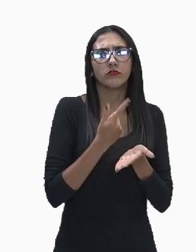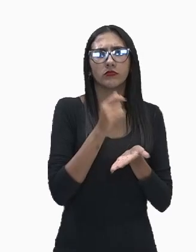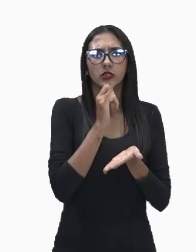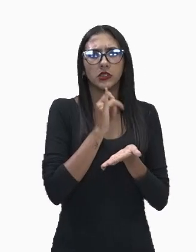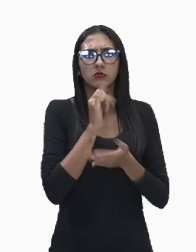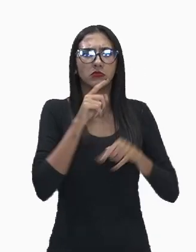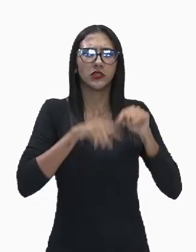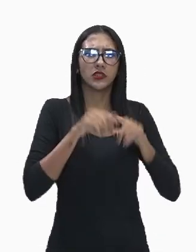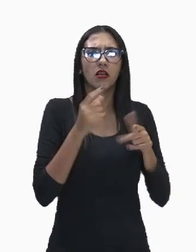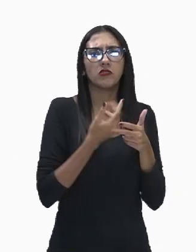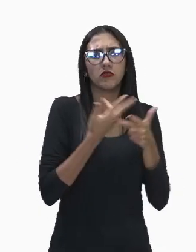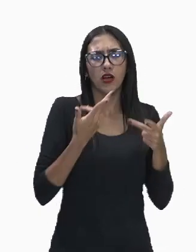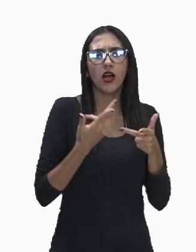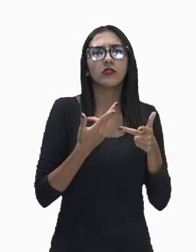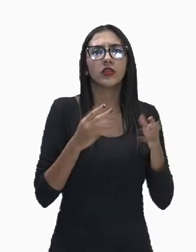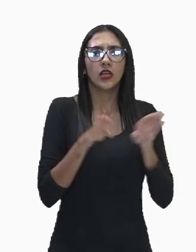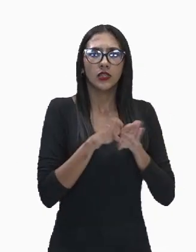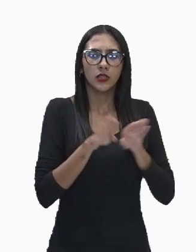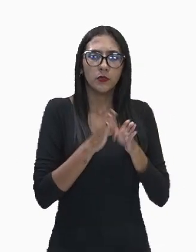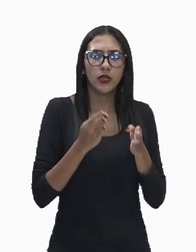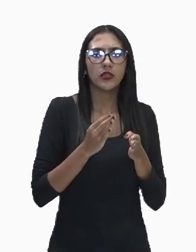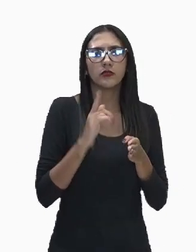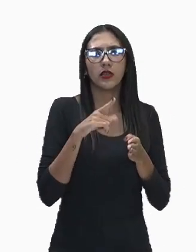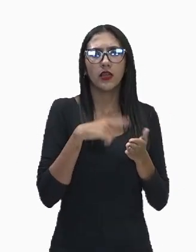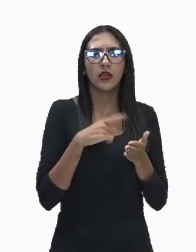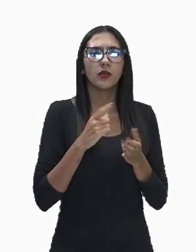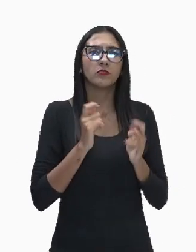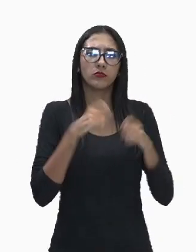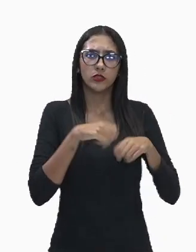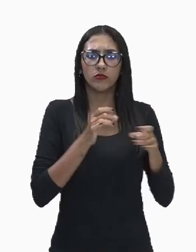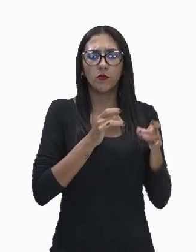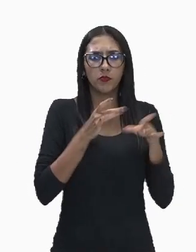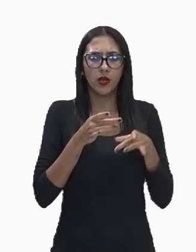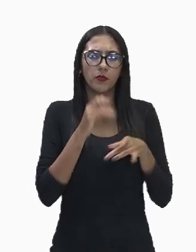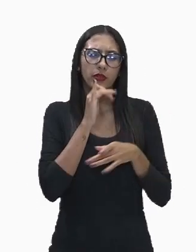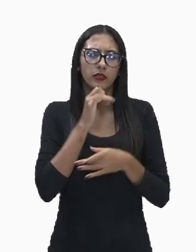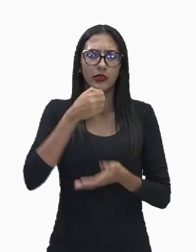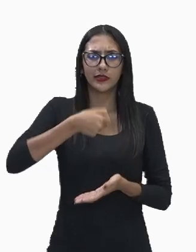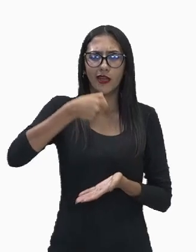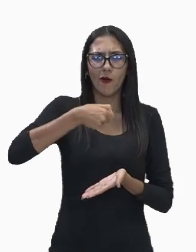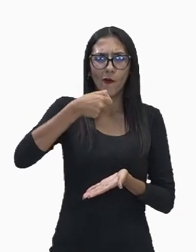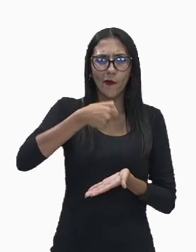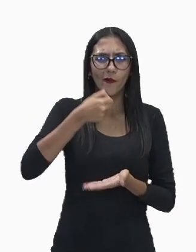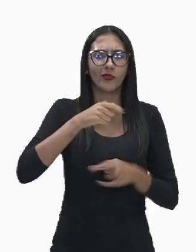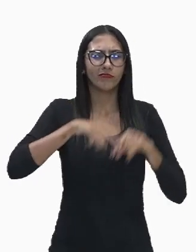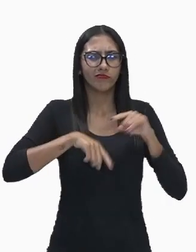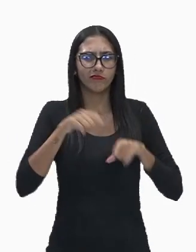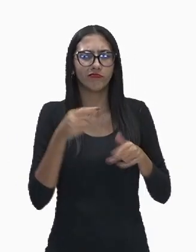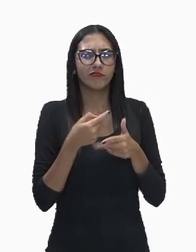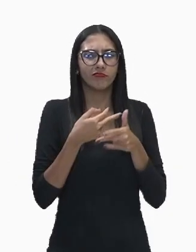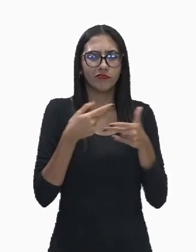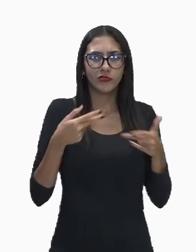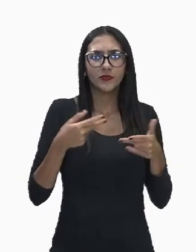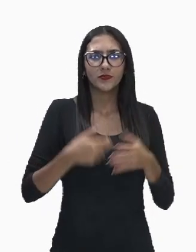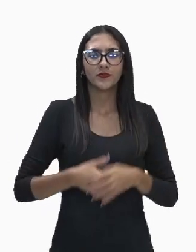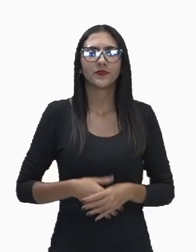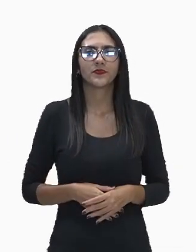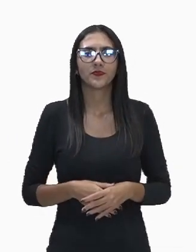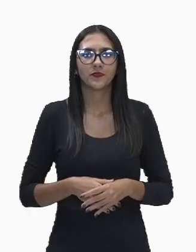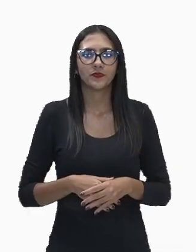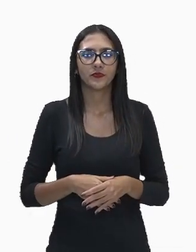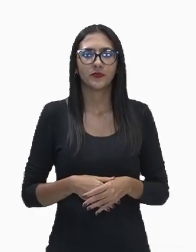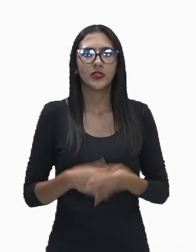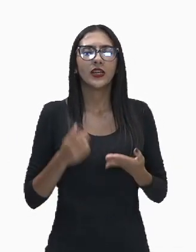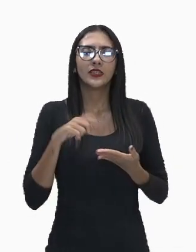isso? Então, mais lixo nós geramos, mais sacolas nós jogamos e assim por diante. E aí vai,